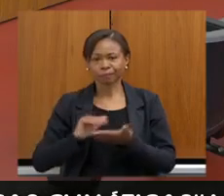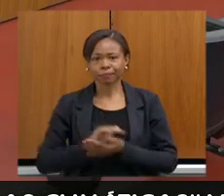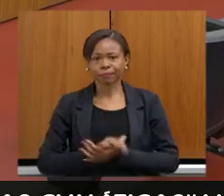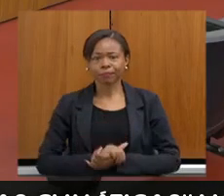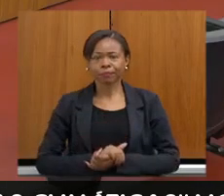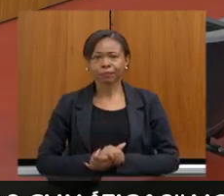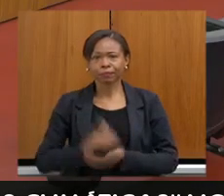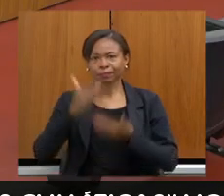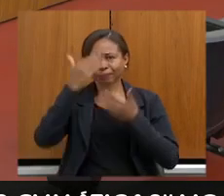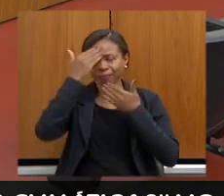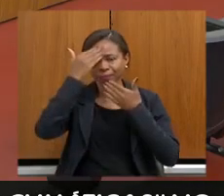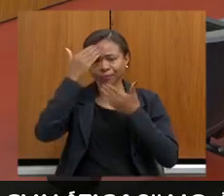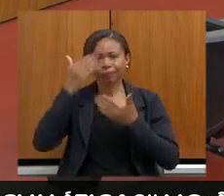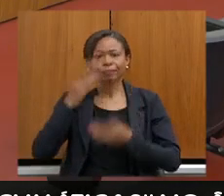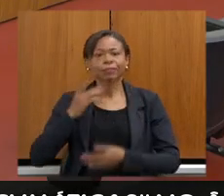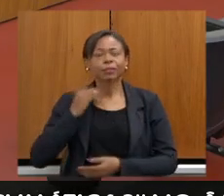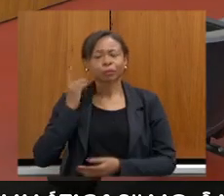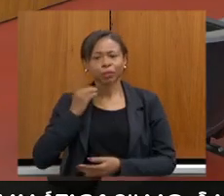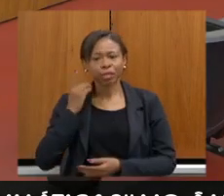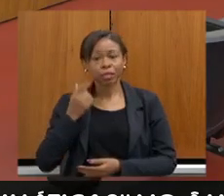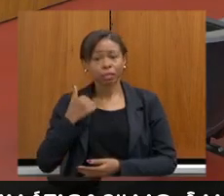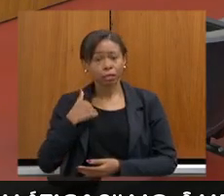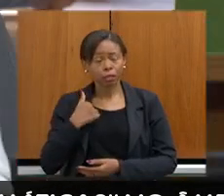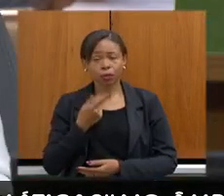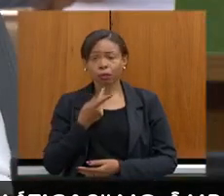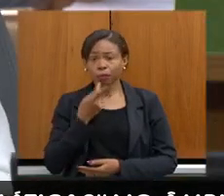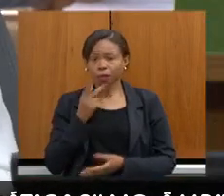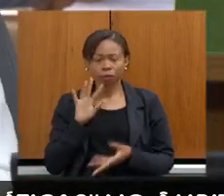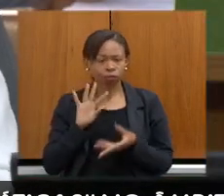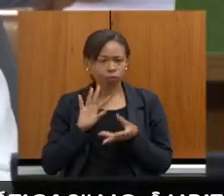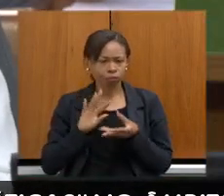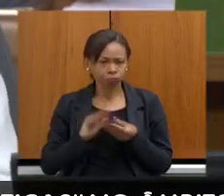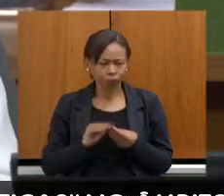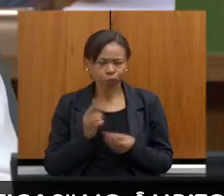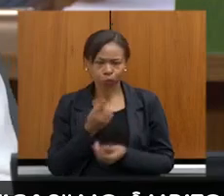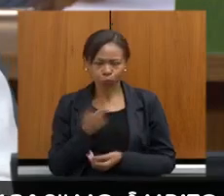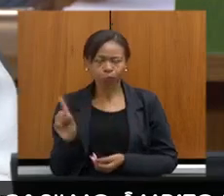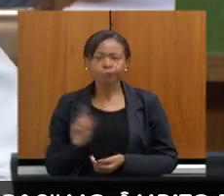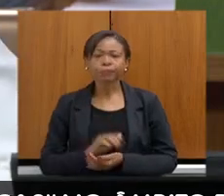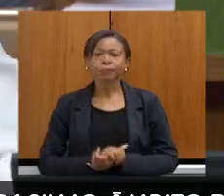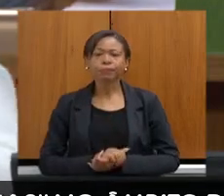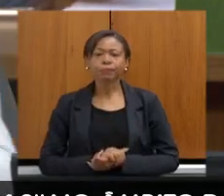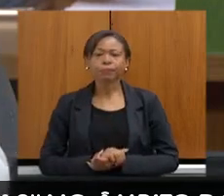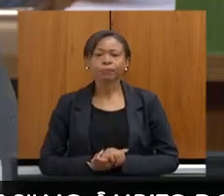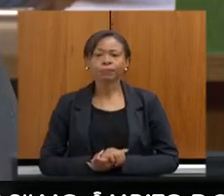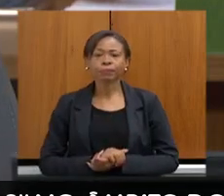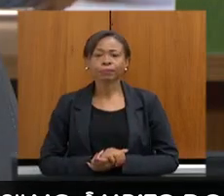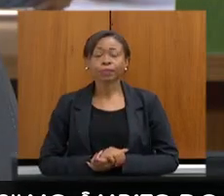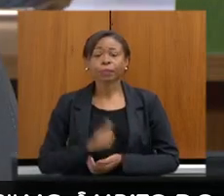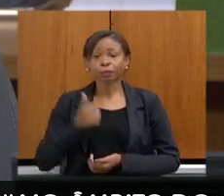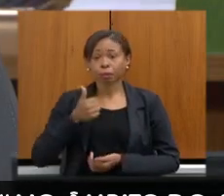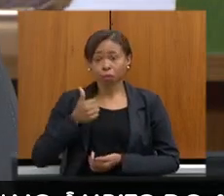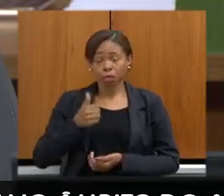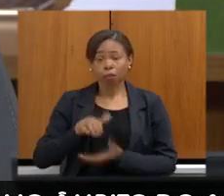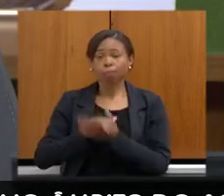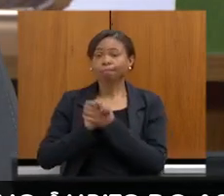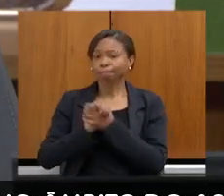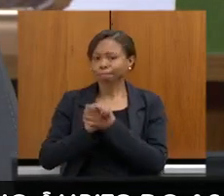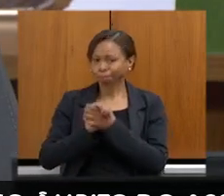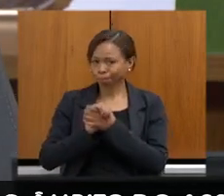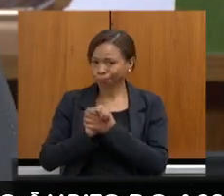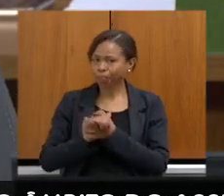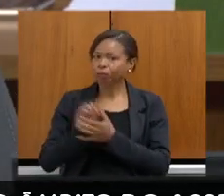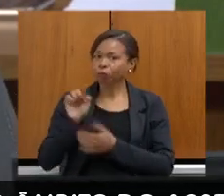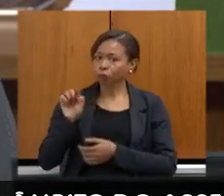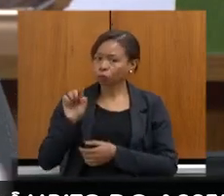Muito obrigado, deputado. Também, minhas considerações finais serão breves. Primeiro, novamente, parabenizar a escolha